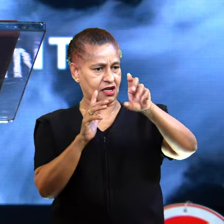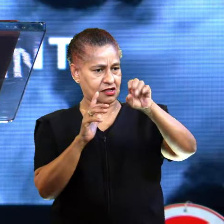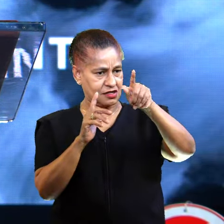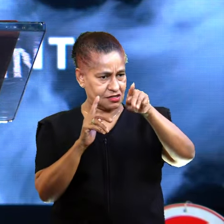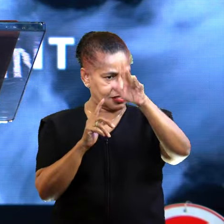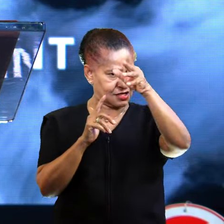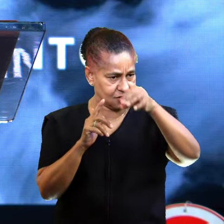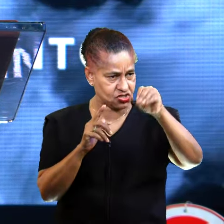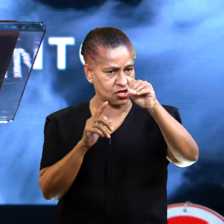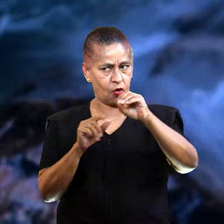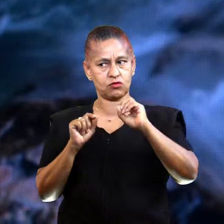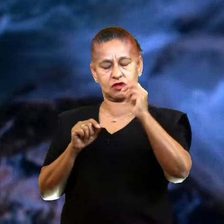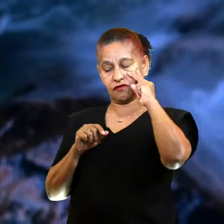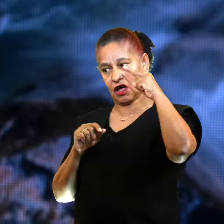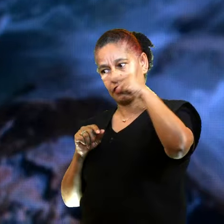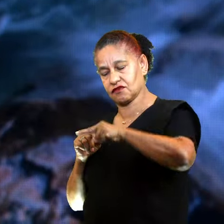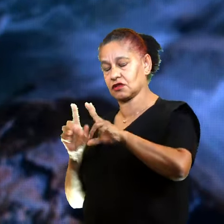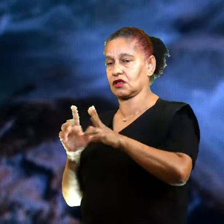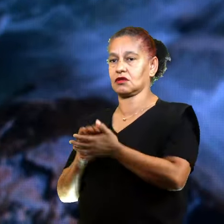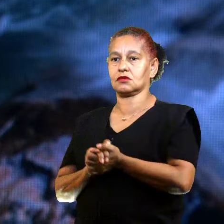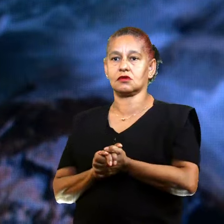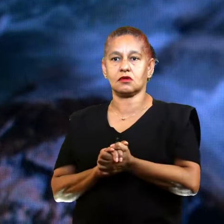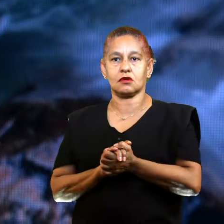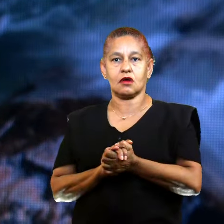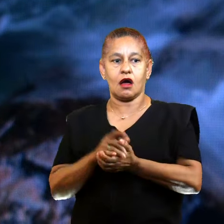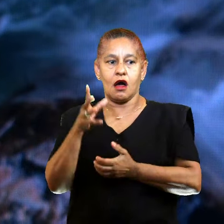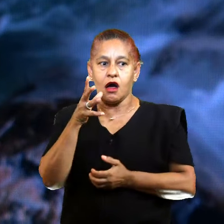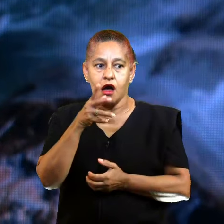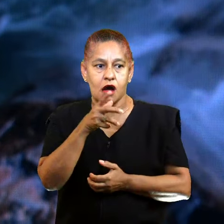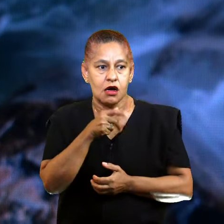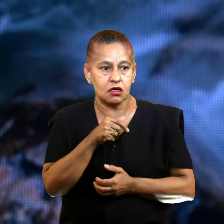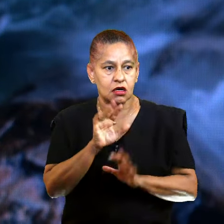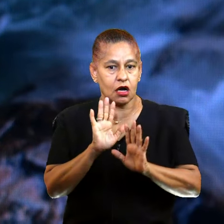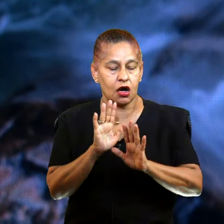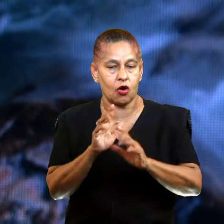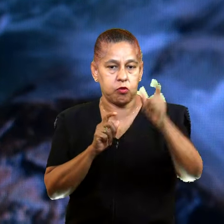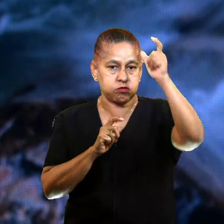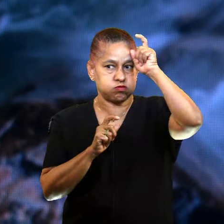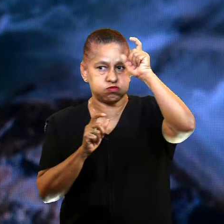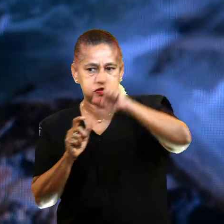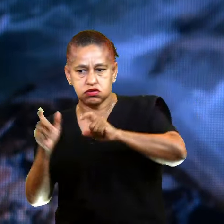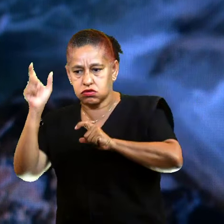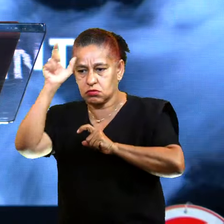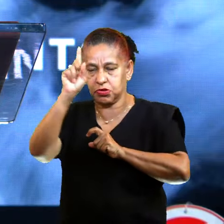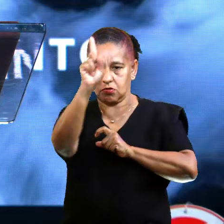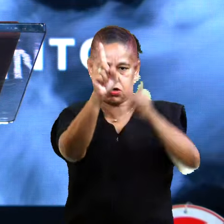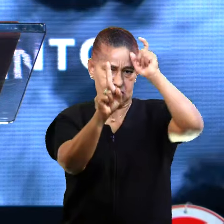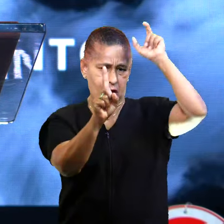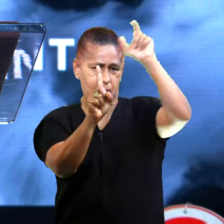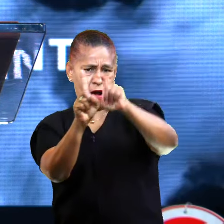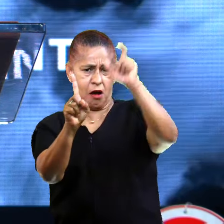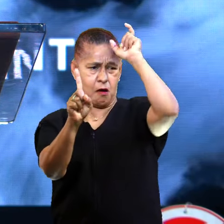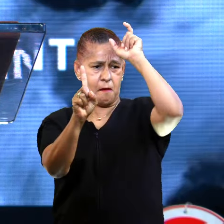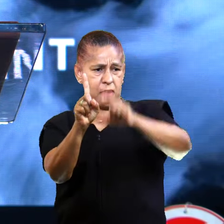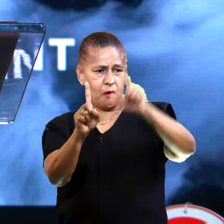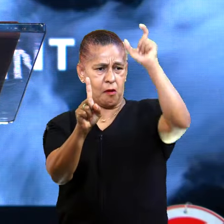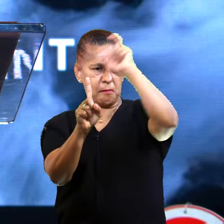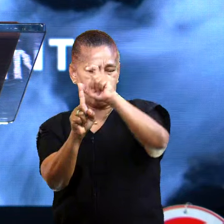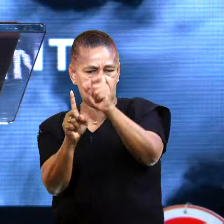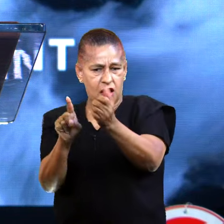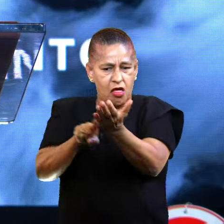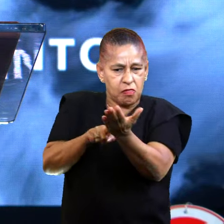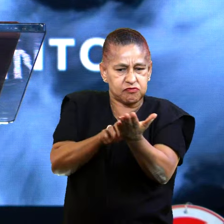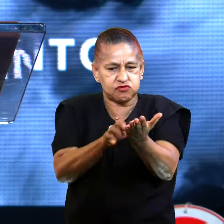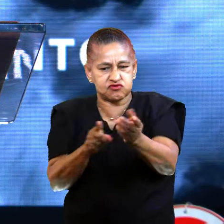Gente, daqui a pouco esse menino, então, uma legião de demônios, toma conta do seu corpo. E ele começa a se rastejar como